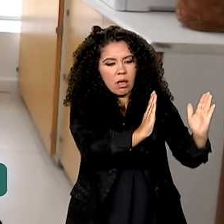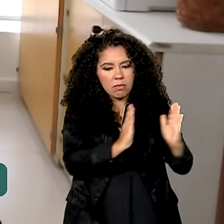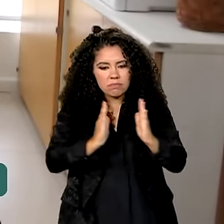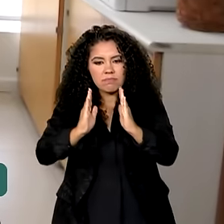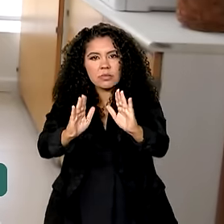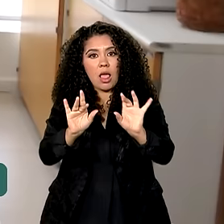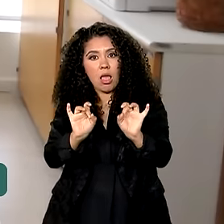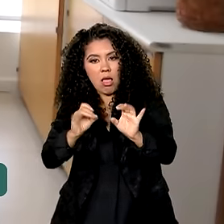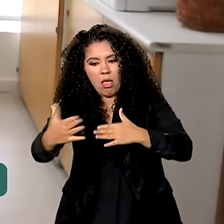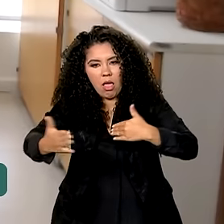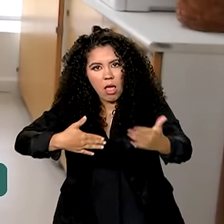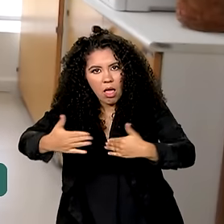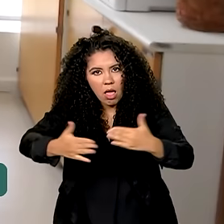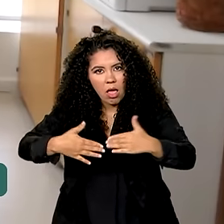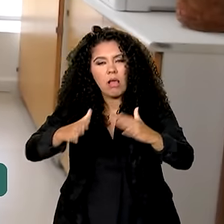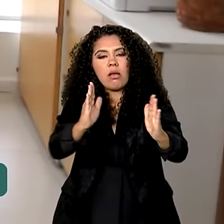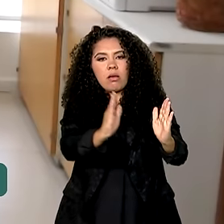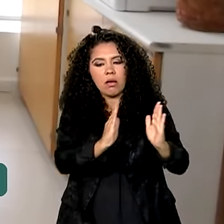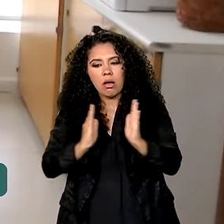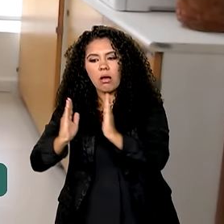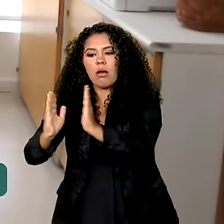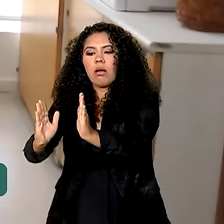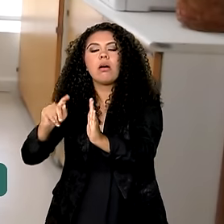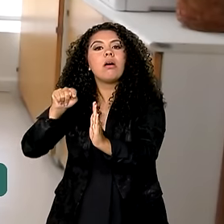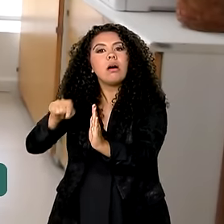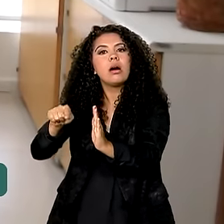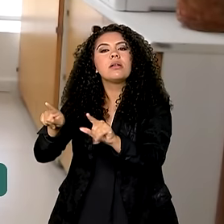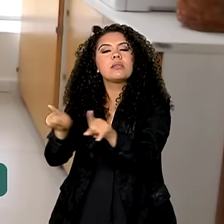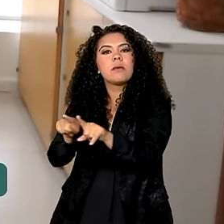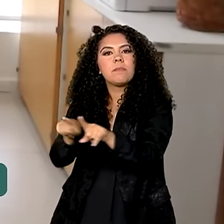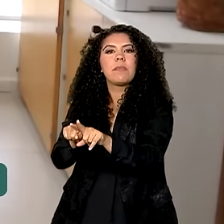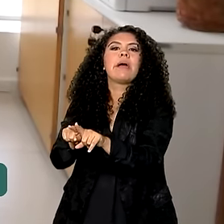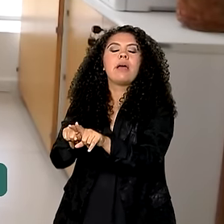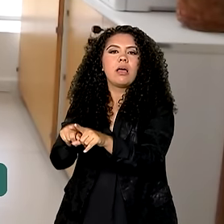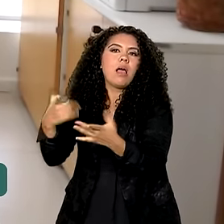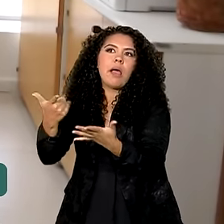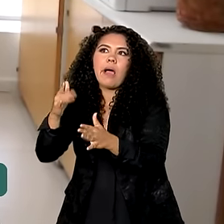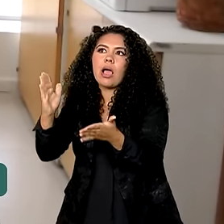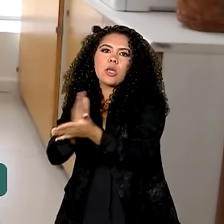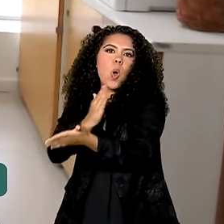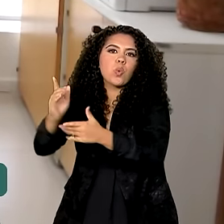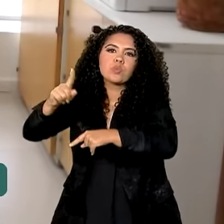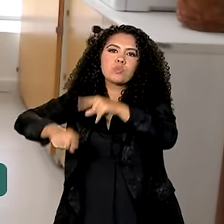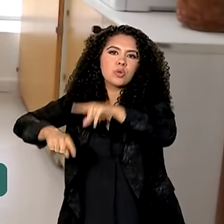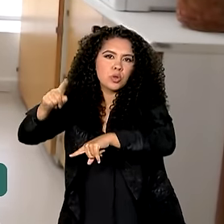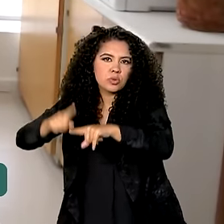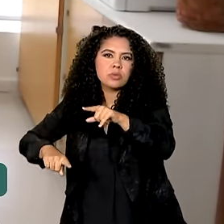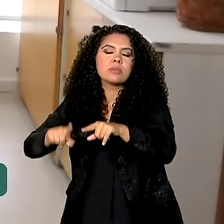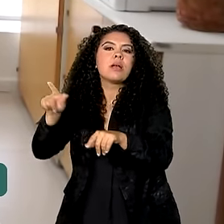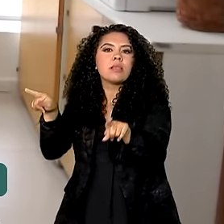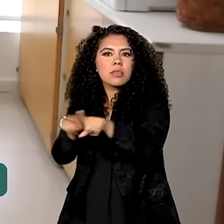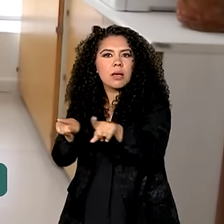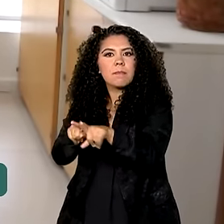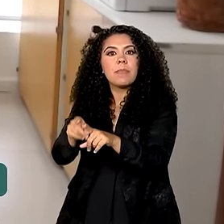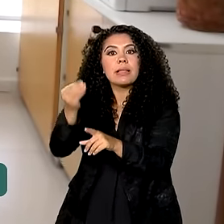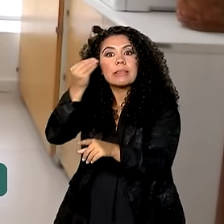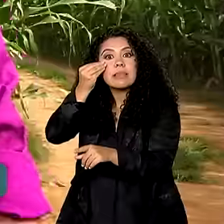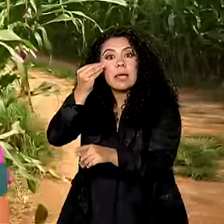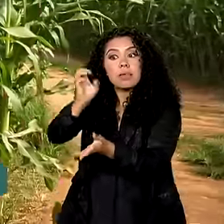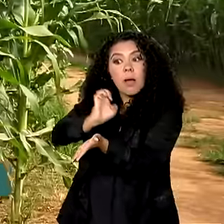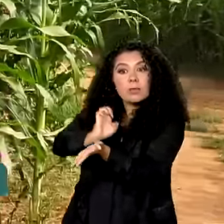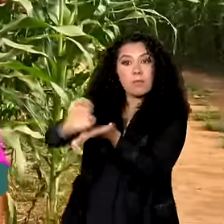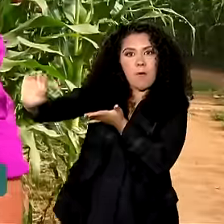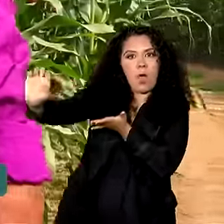comercialização e também, se for o caso, em determinados produtos, a gente trabalha também as oportunidades de exportação.